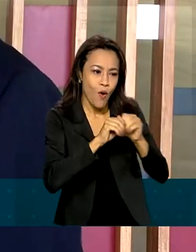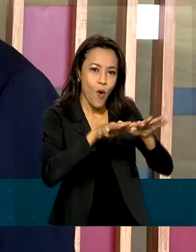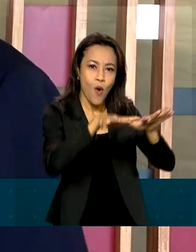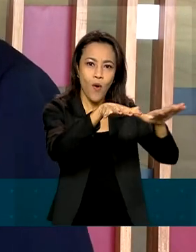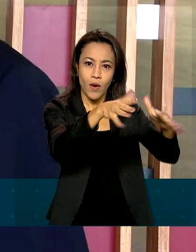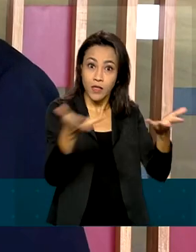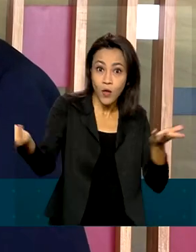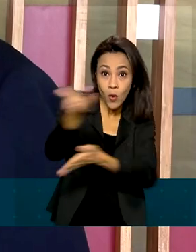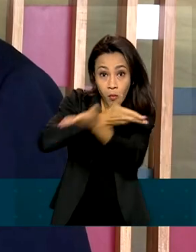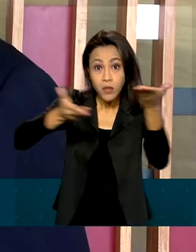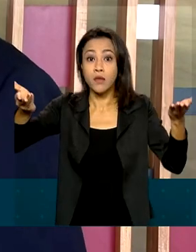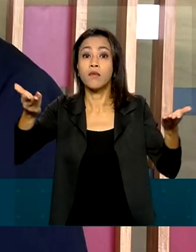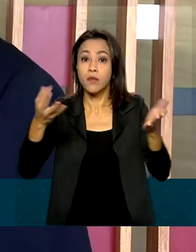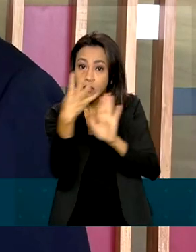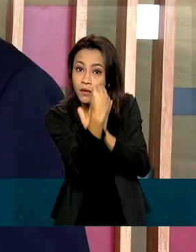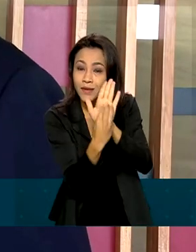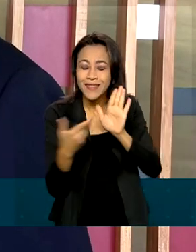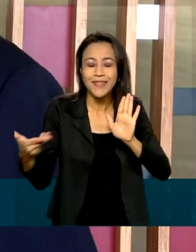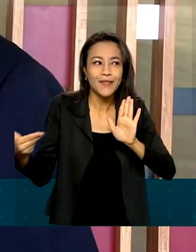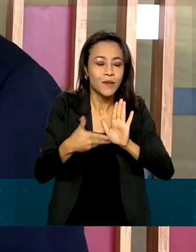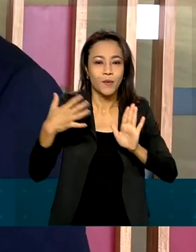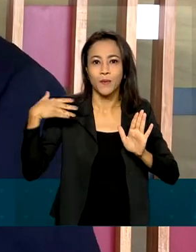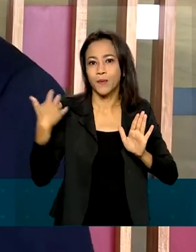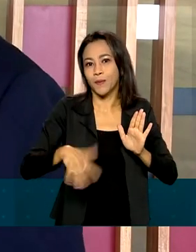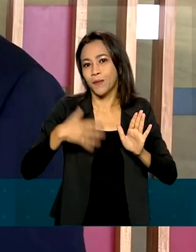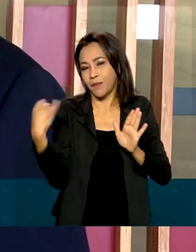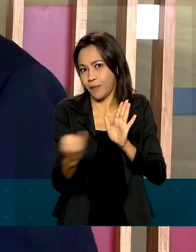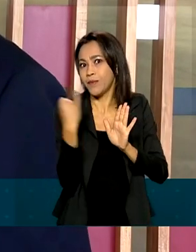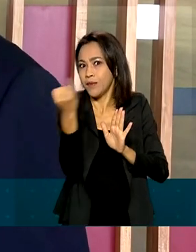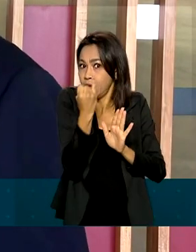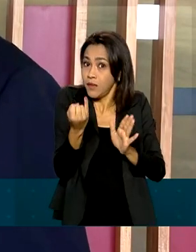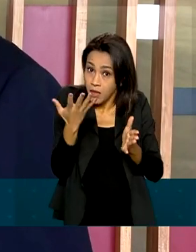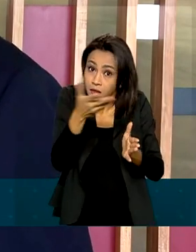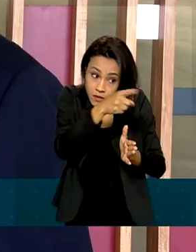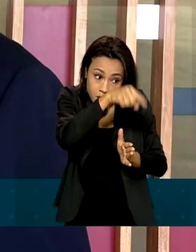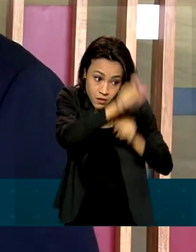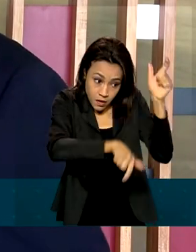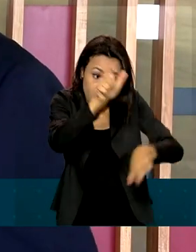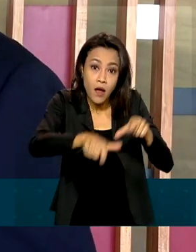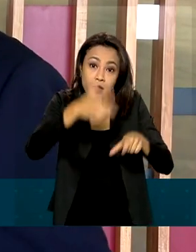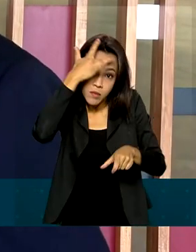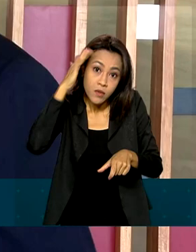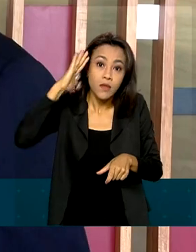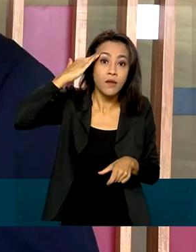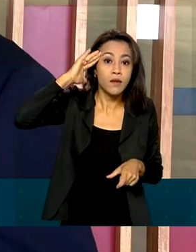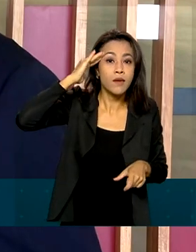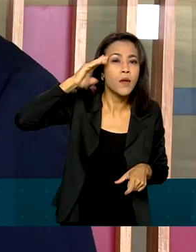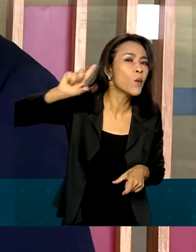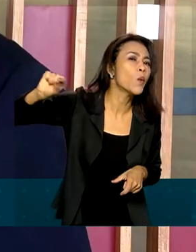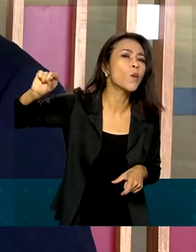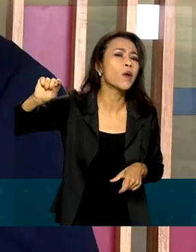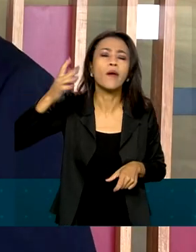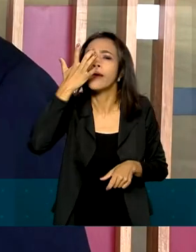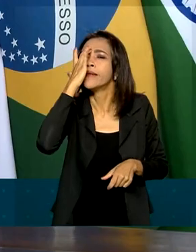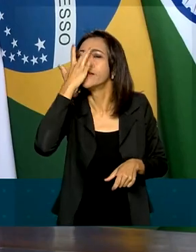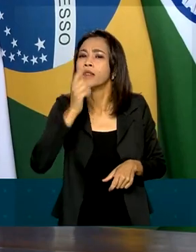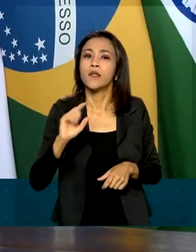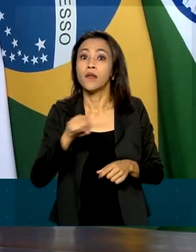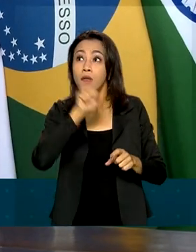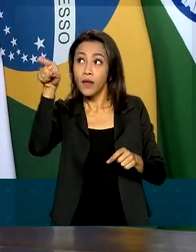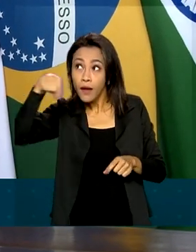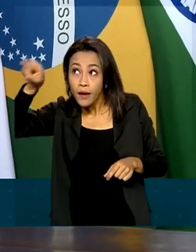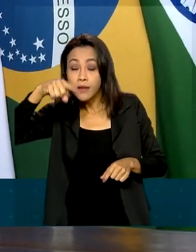esse compartilhamento de conteúdos é muito promissor até para as pessoas entenderem o que é a Índia e o que é o Brasil.